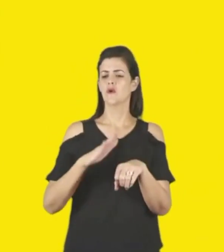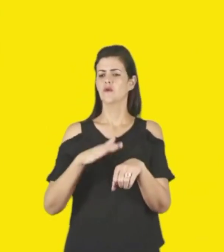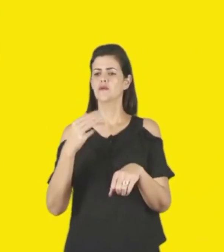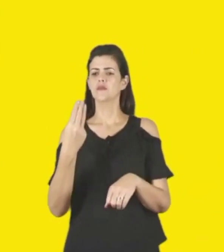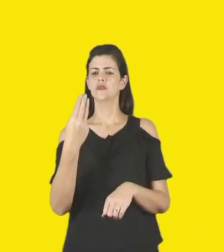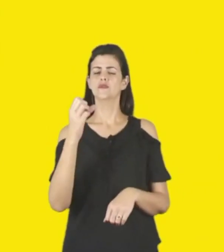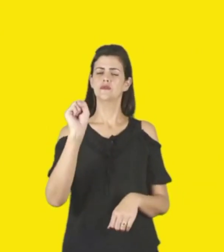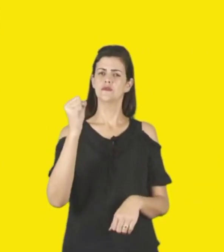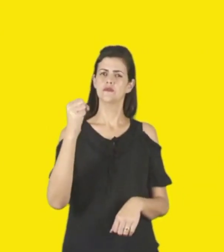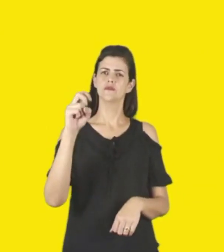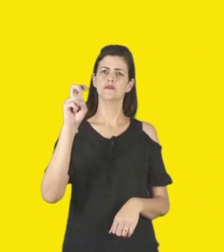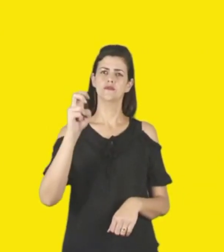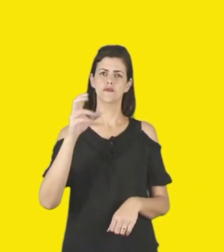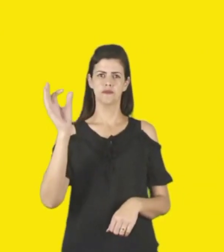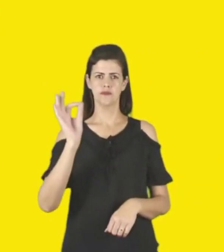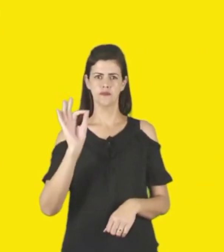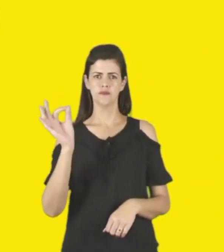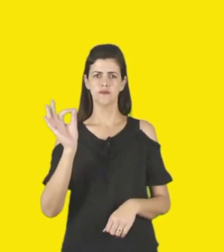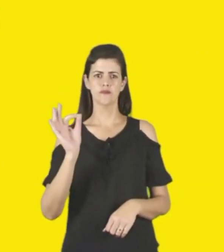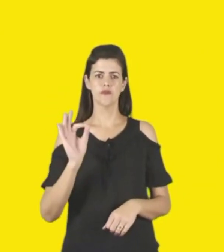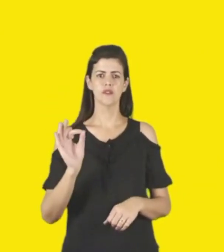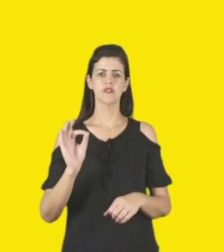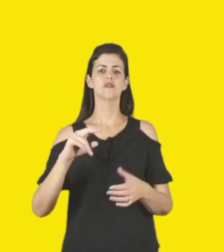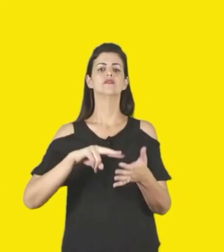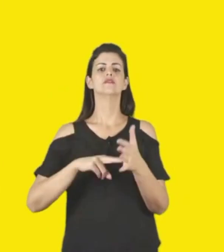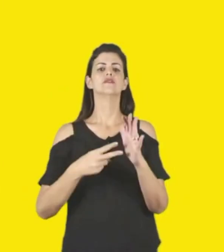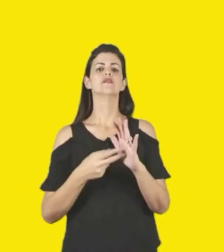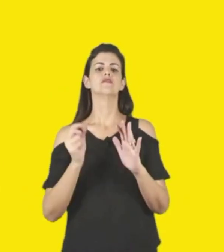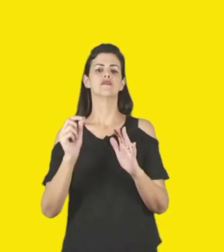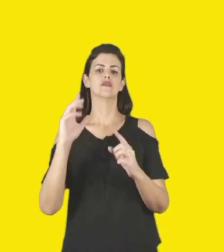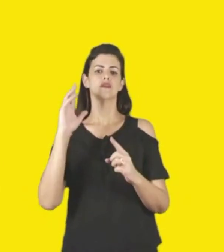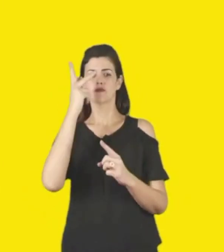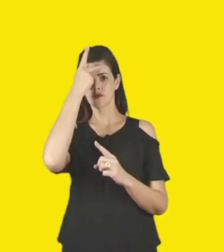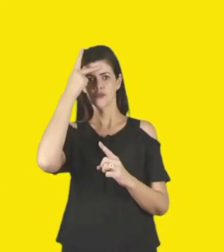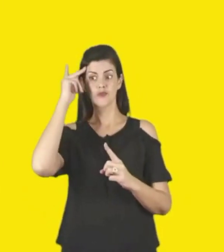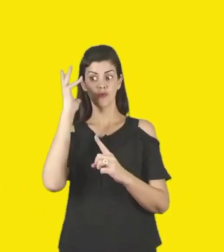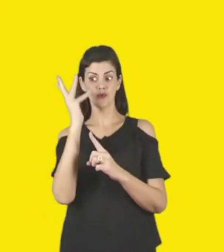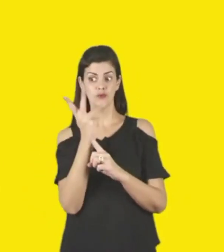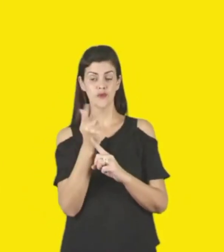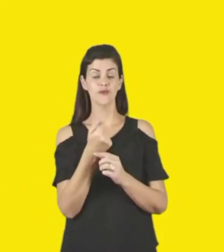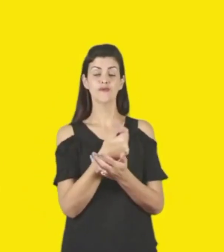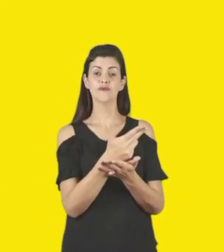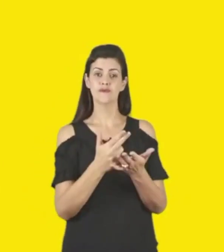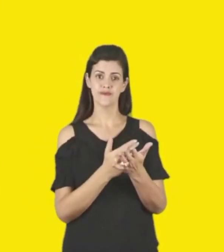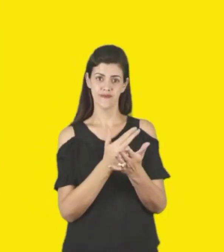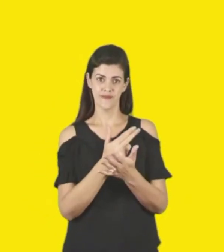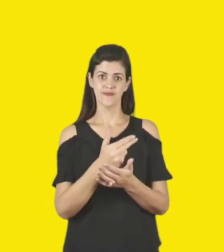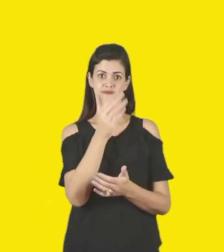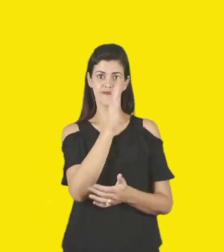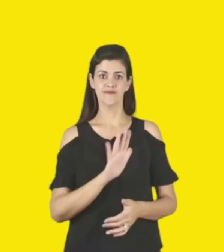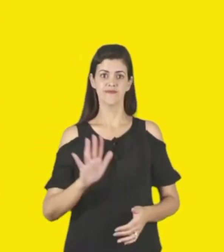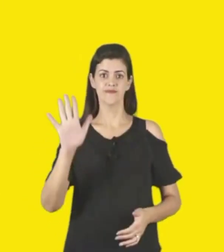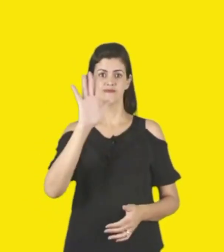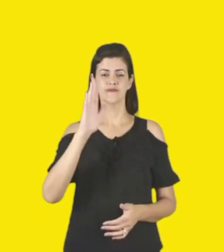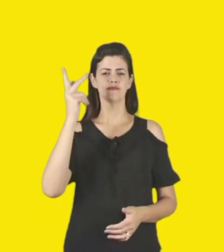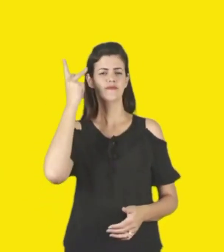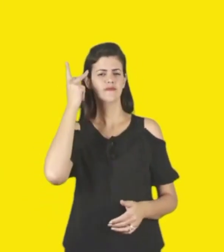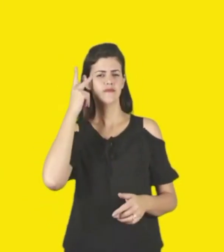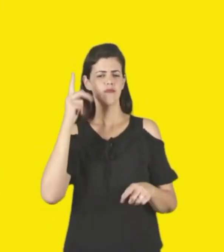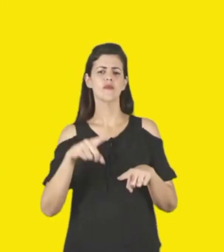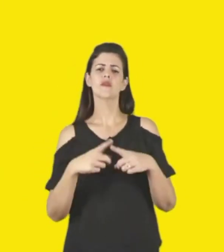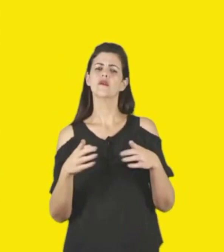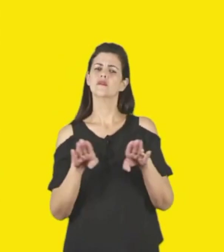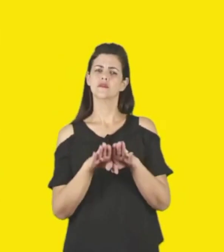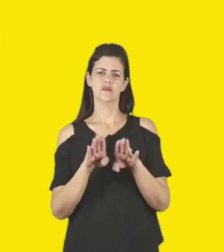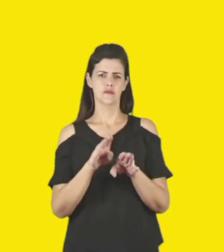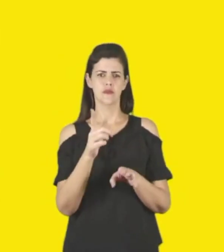o Circuito é de artistas do estado de São Paulo. Temos uma pequena parcela que são de artistas de outros estados, que também vêm para